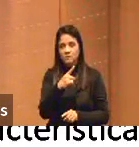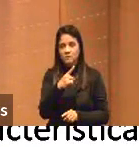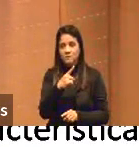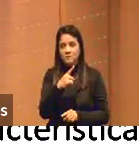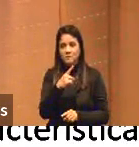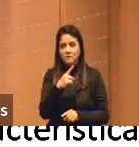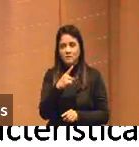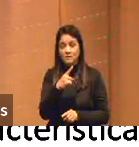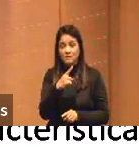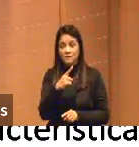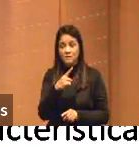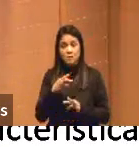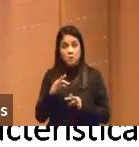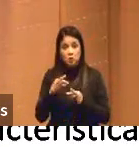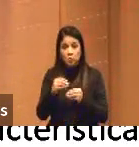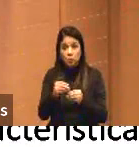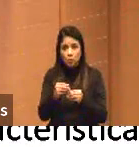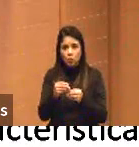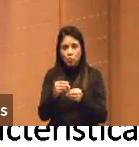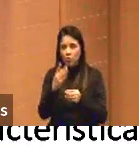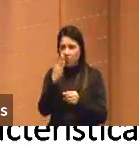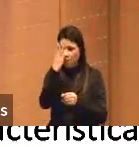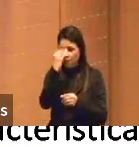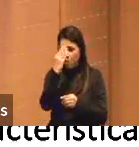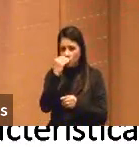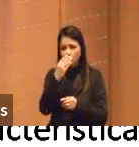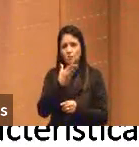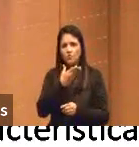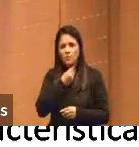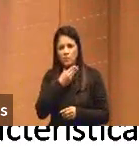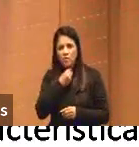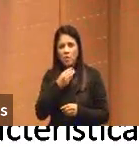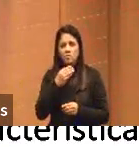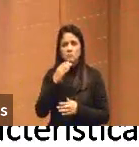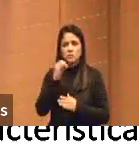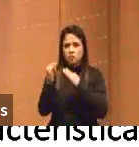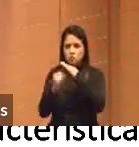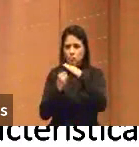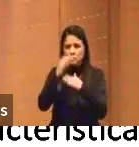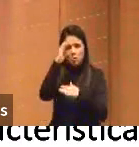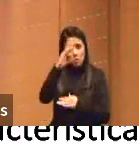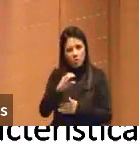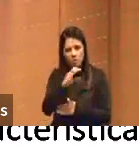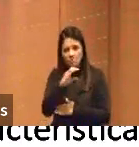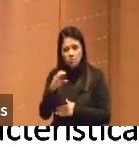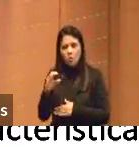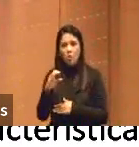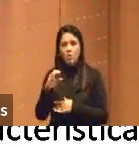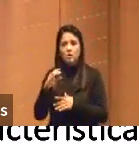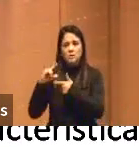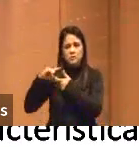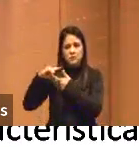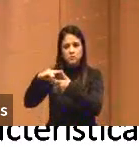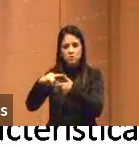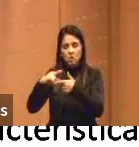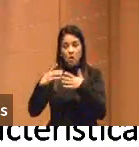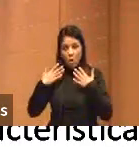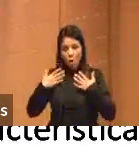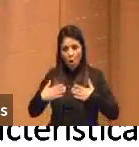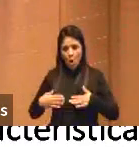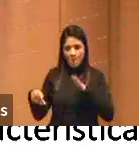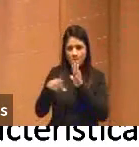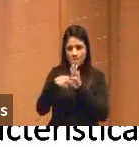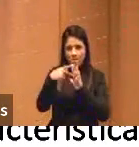apesar de ter tudo contra aquela foto, na instituição católica, uma das mais tradicionais com a vestimenta que não muda